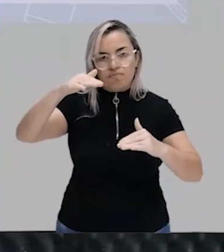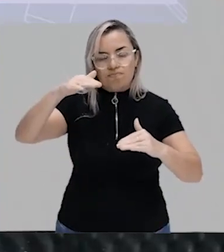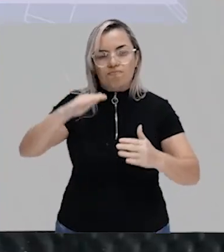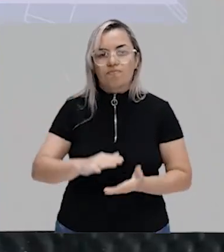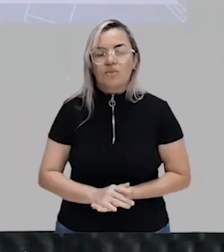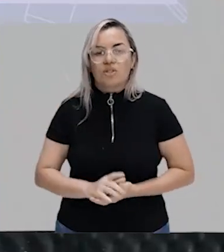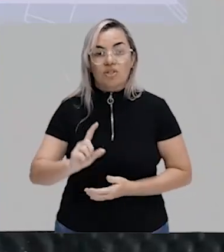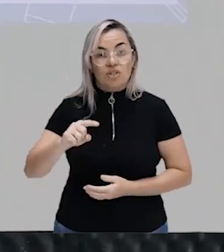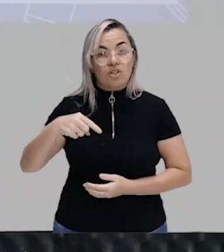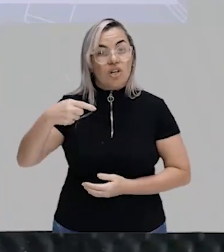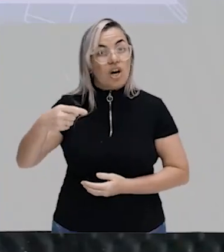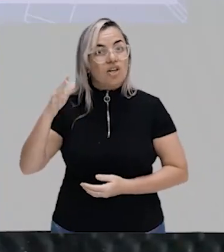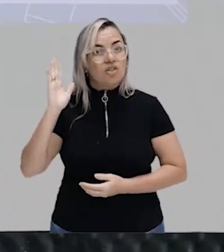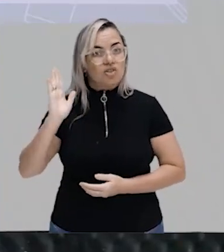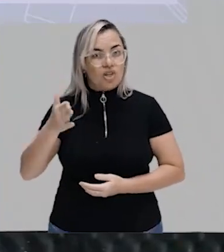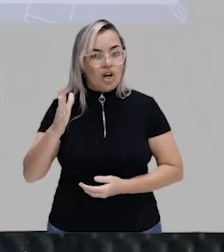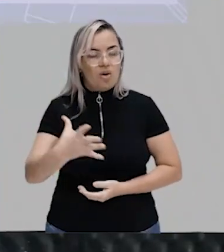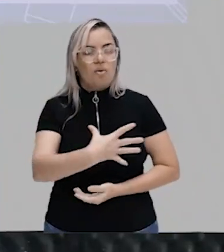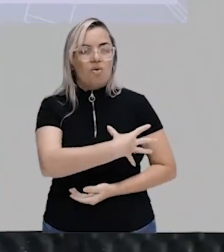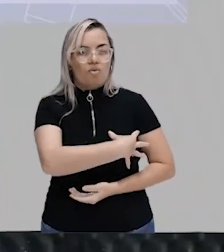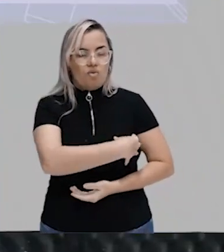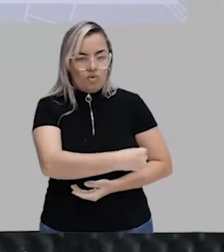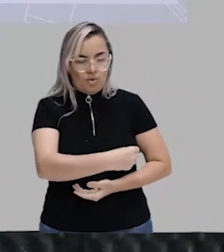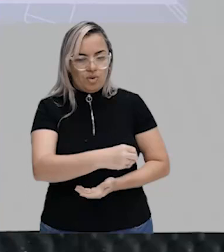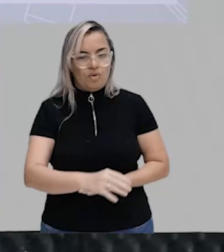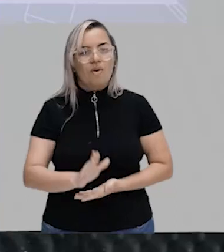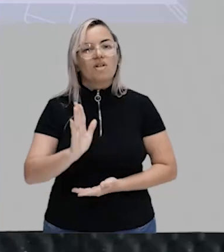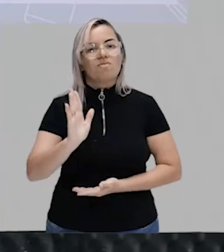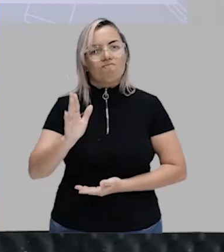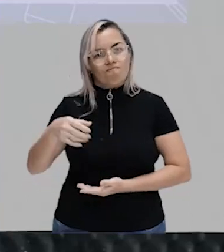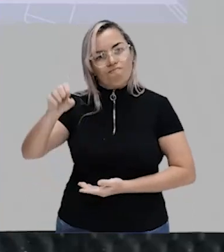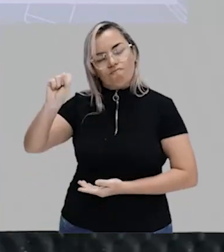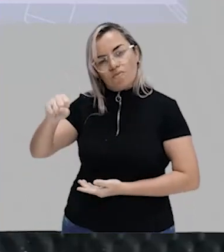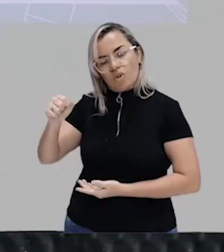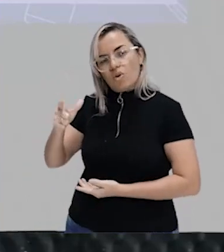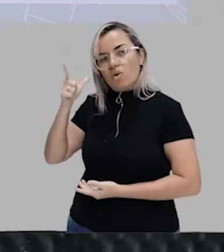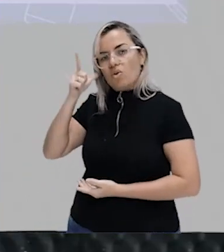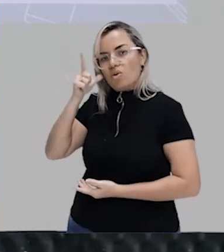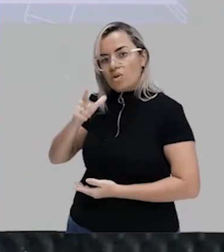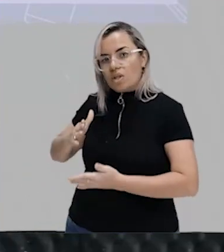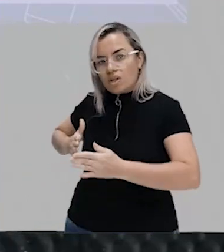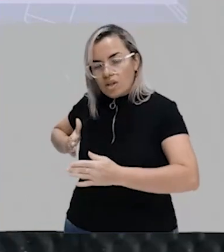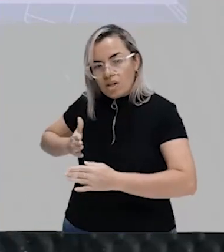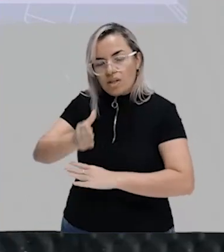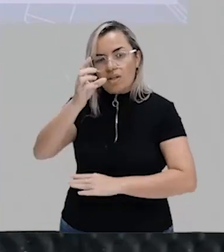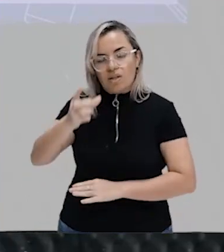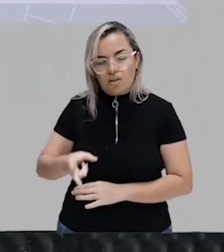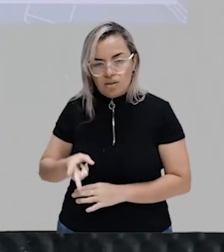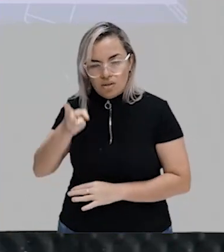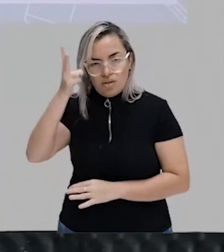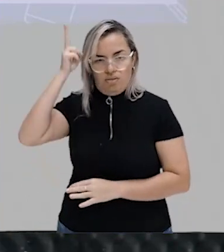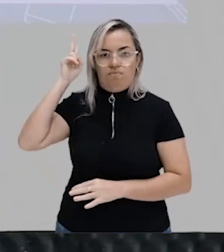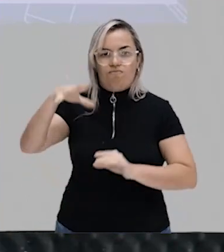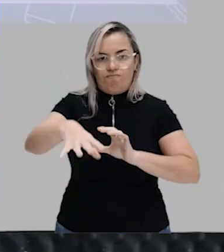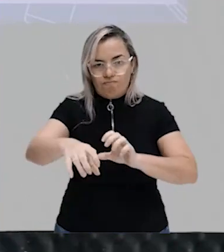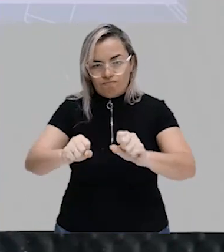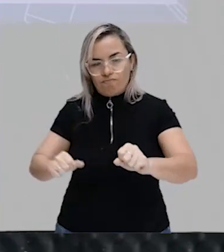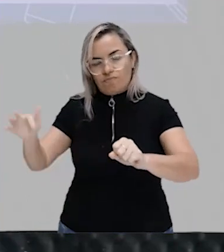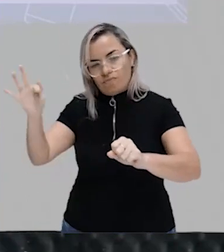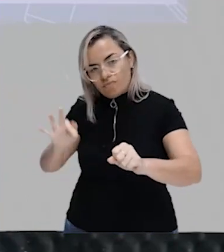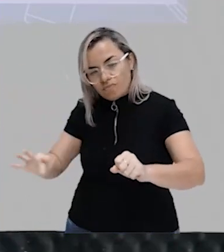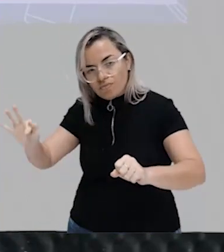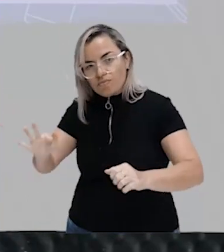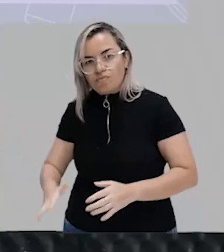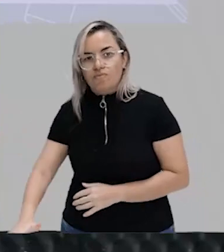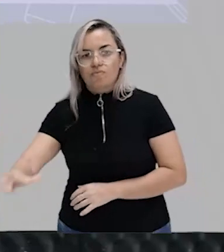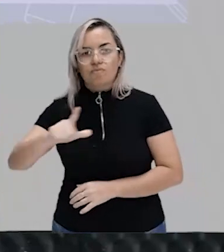que é de outra geração, vai conseguir passar no vestibular, vai conseguir se formar e ter